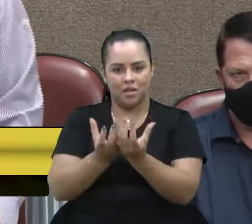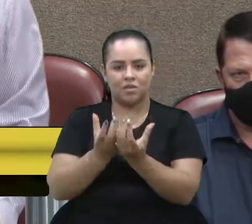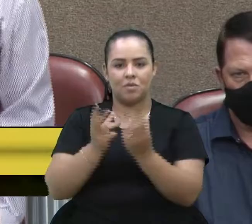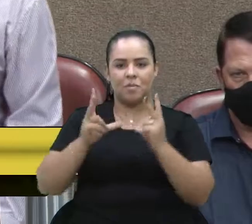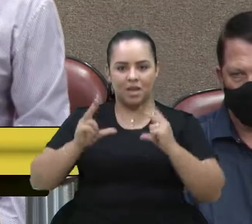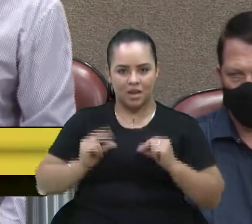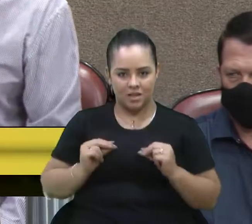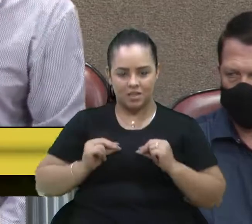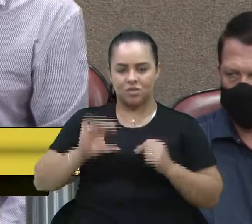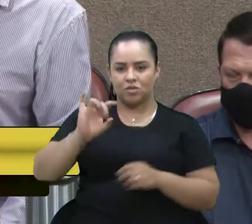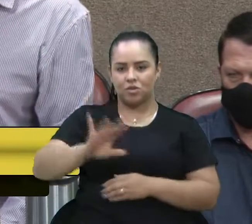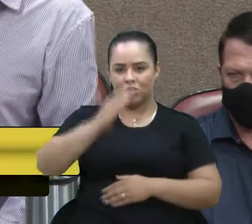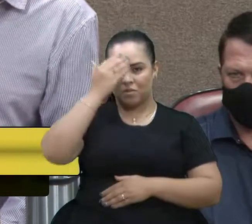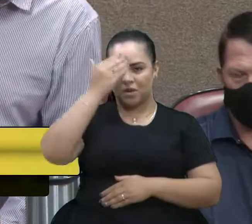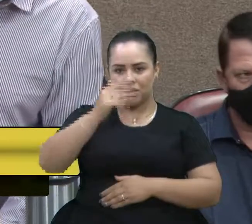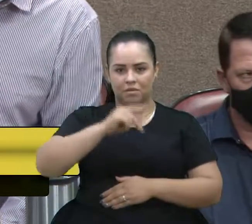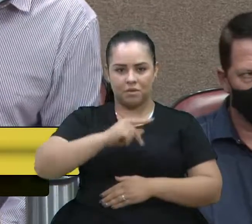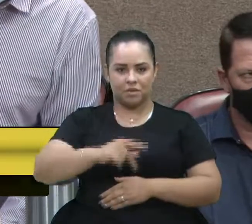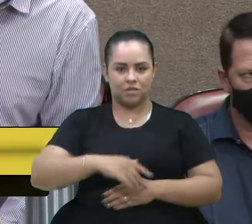isso. Muito obrigado, senhor presidente.